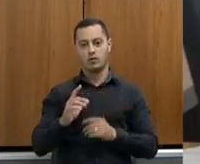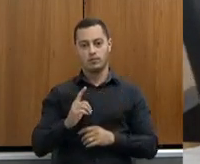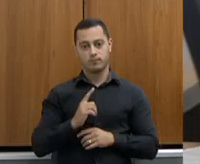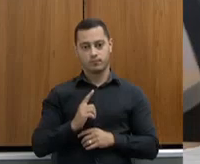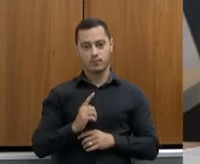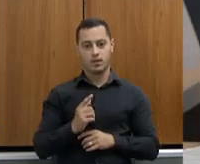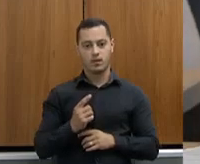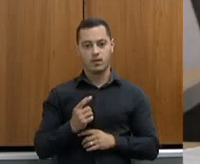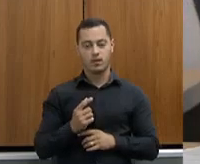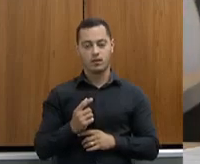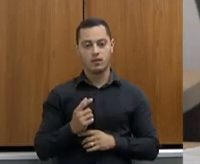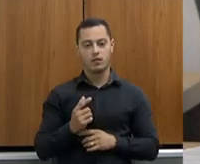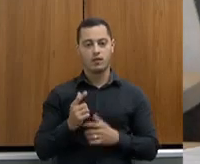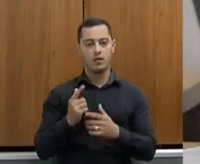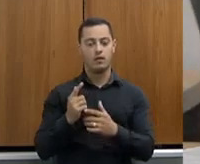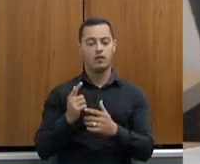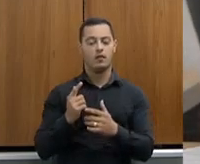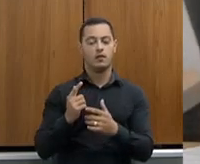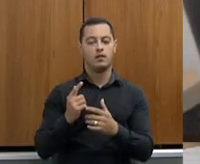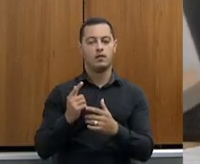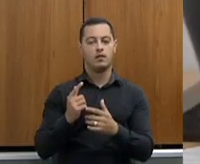daqueles secretários que têm saído